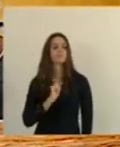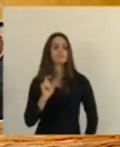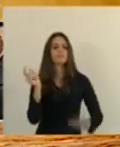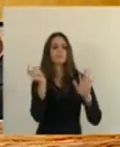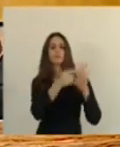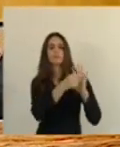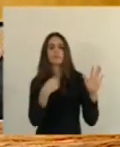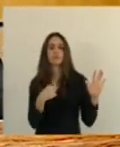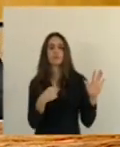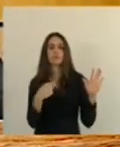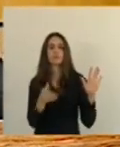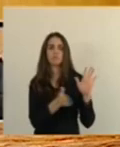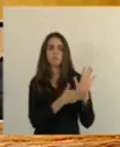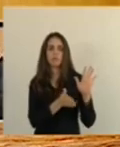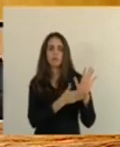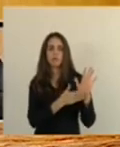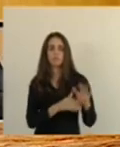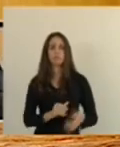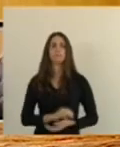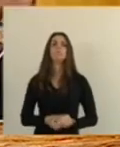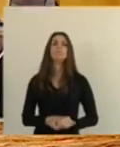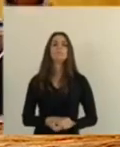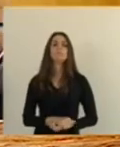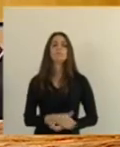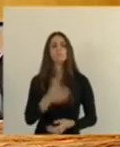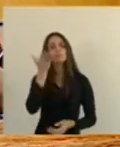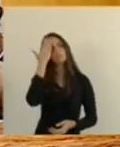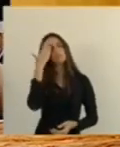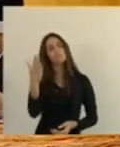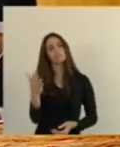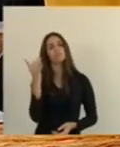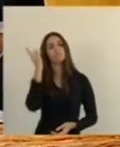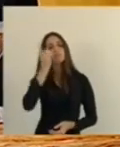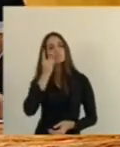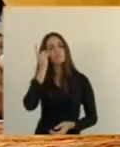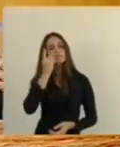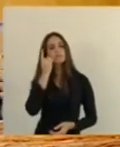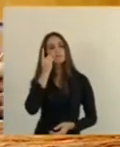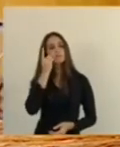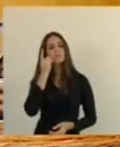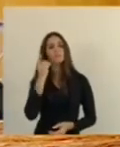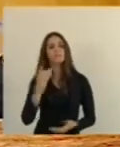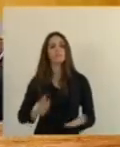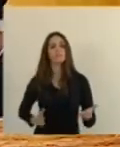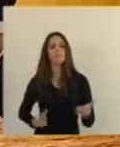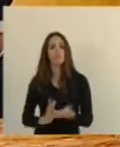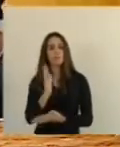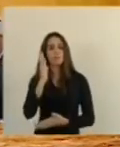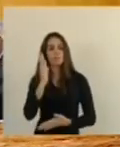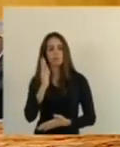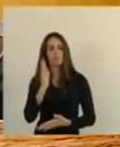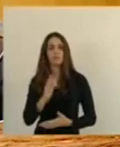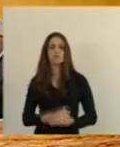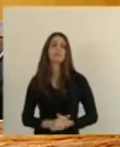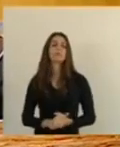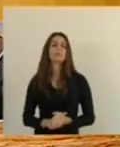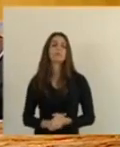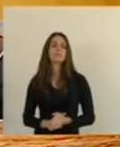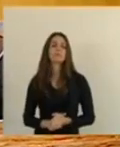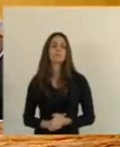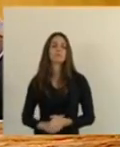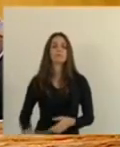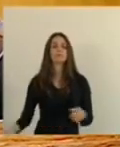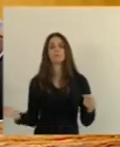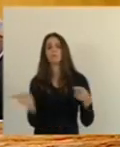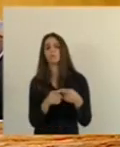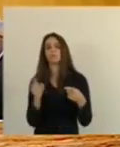cinco indicações aqui. Quero agradecer aqui os deputados e deputadas que aprovaram a nossa indicação. A primeira